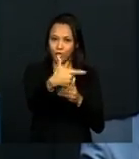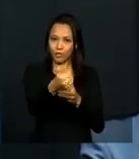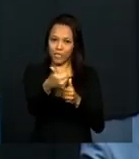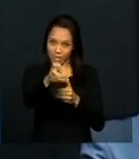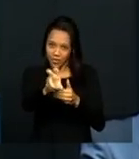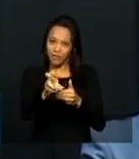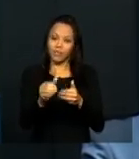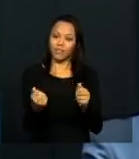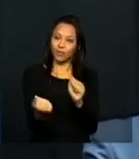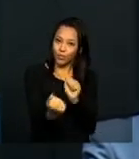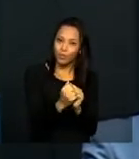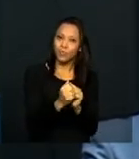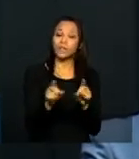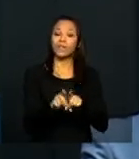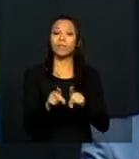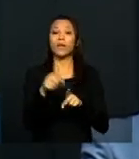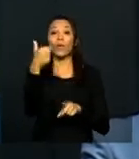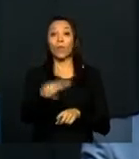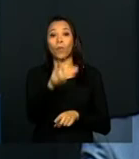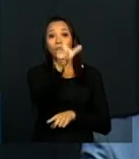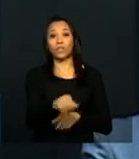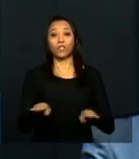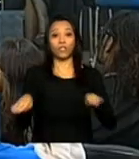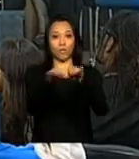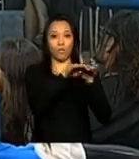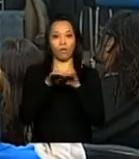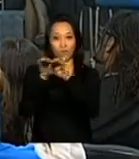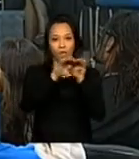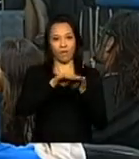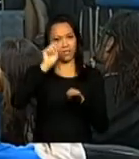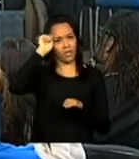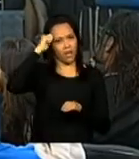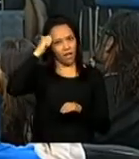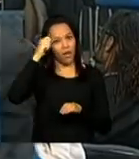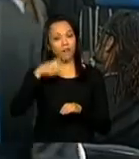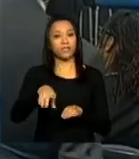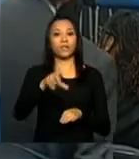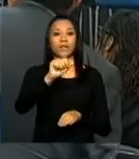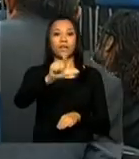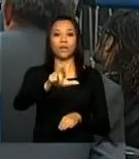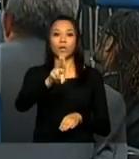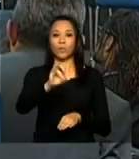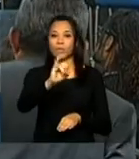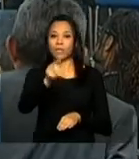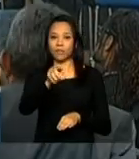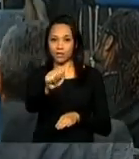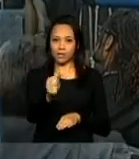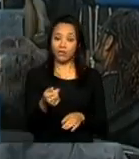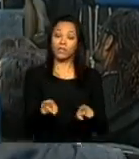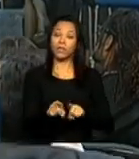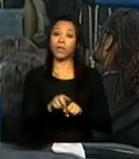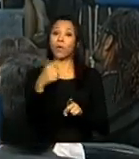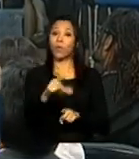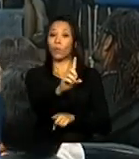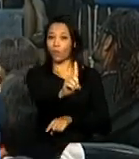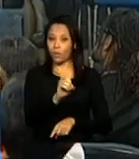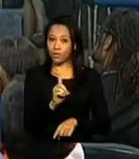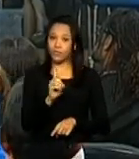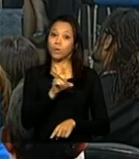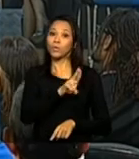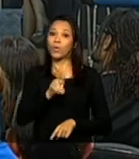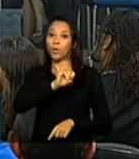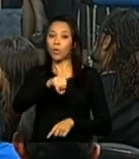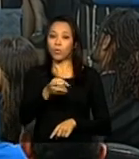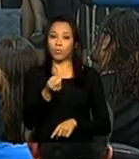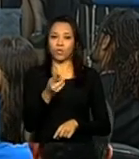Estado-Chefe de Política e Promoção de Igualdade Racial, Luísa Bairros, e o parceiro que eu já conhecia do Pnud, Jorge